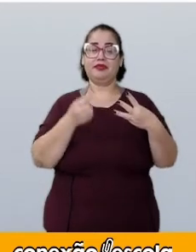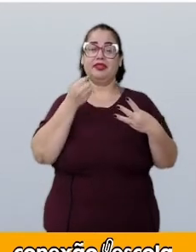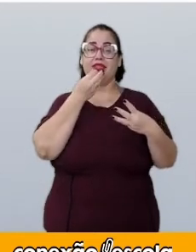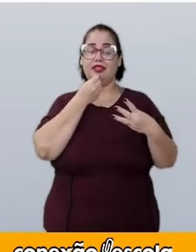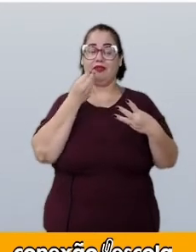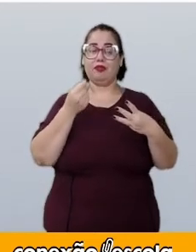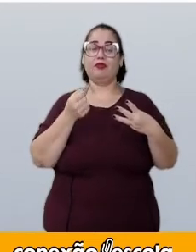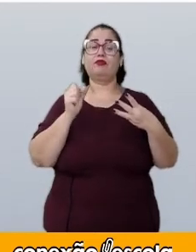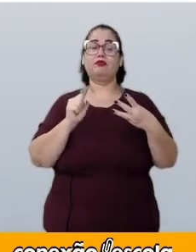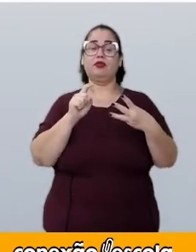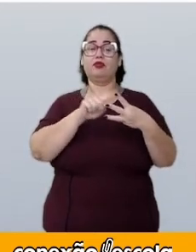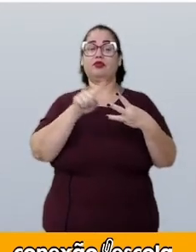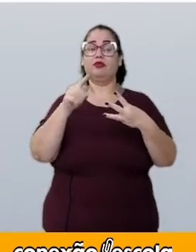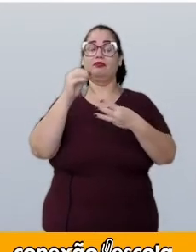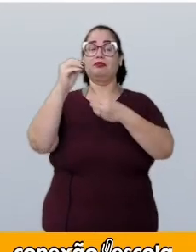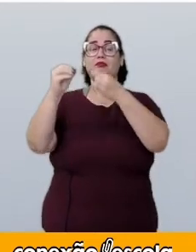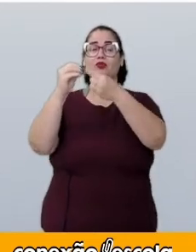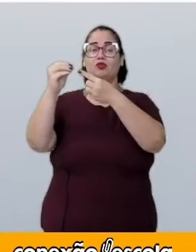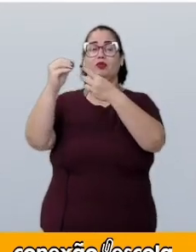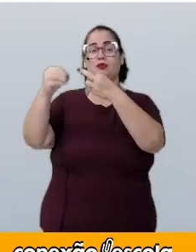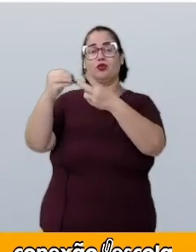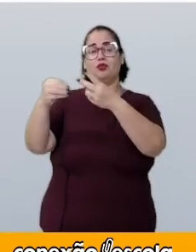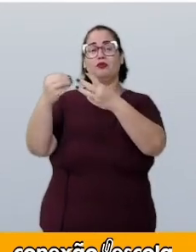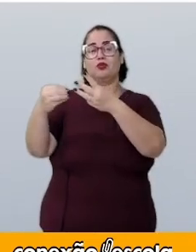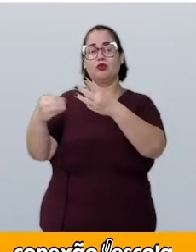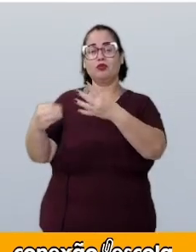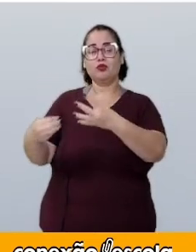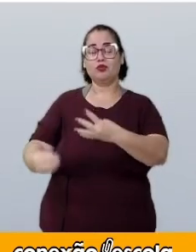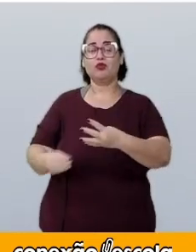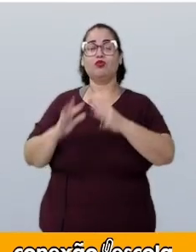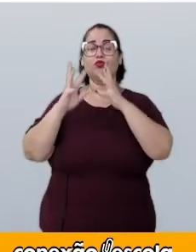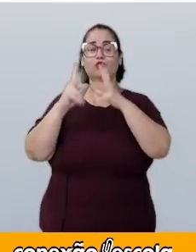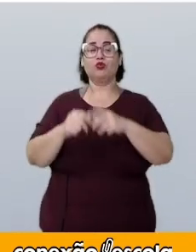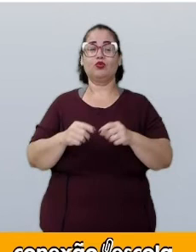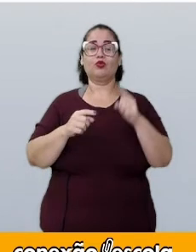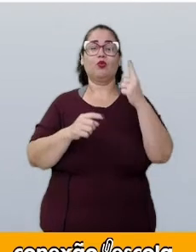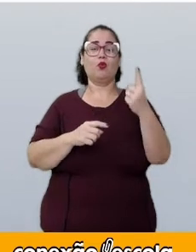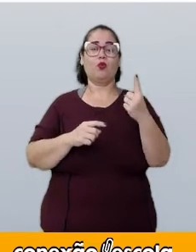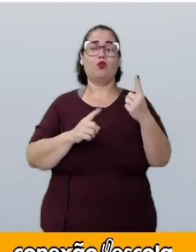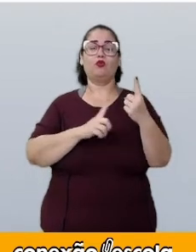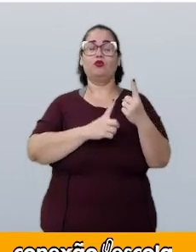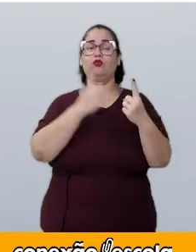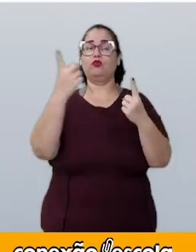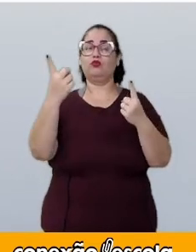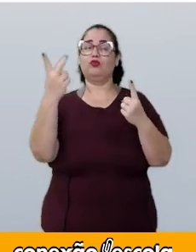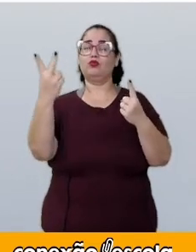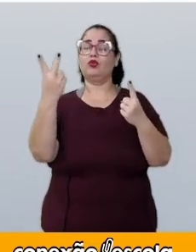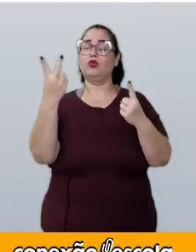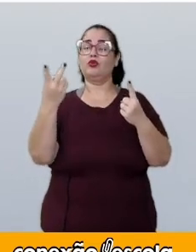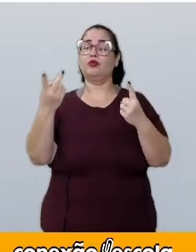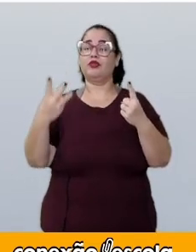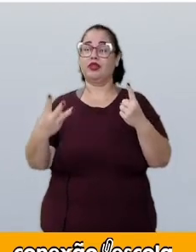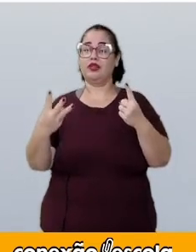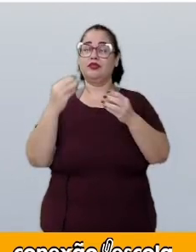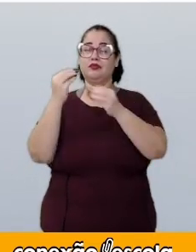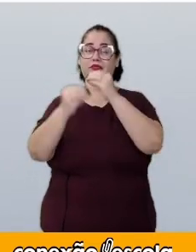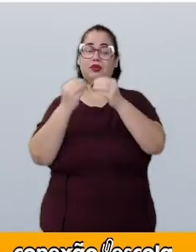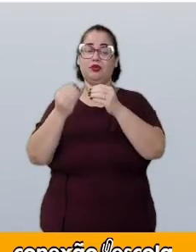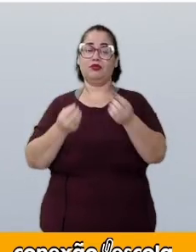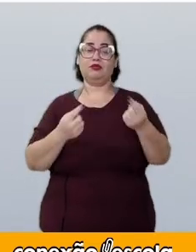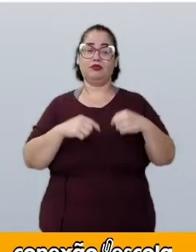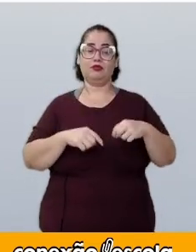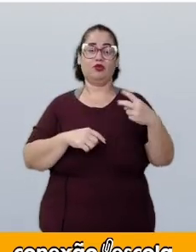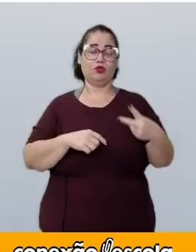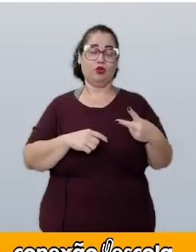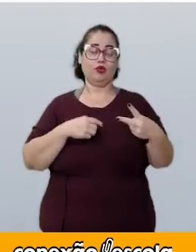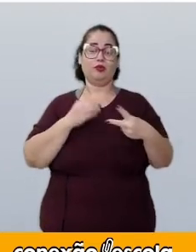esses sabores podem ser misturados, ao sabor 1, eu misturei o sabor 2 e o 3. No